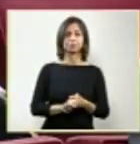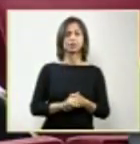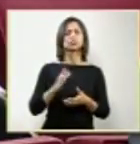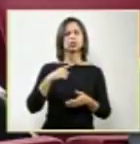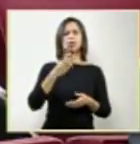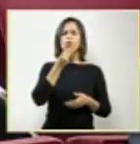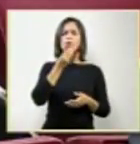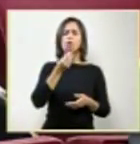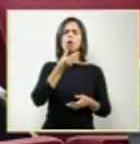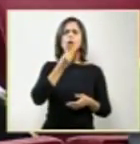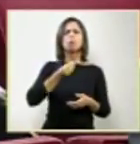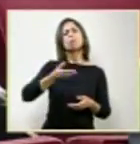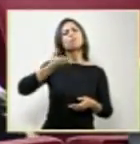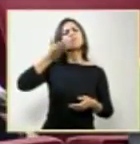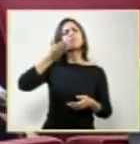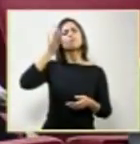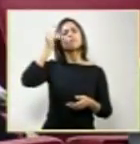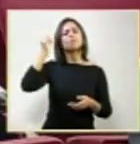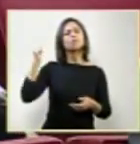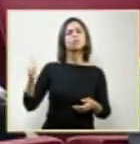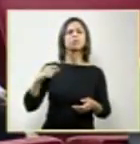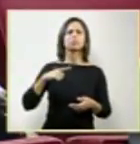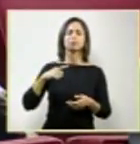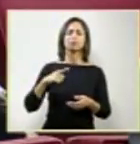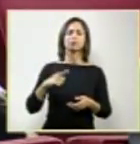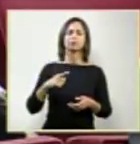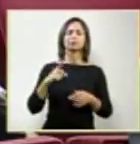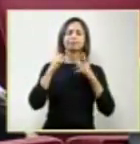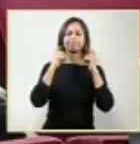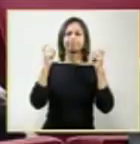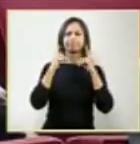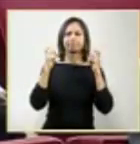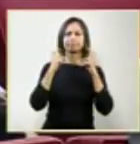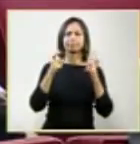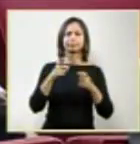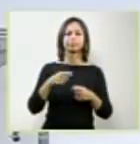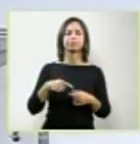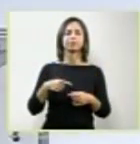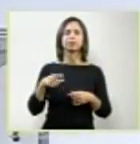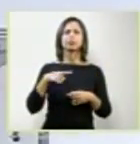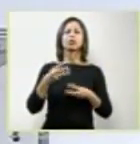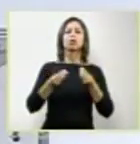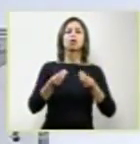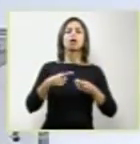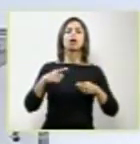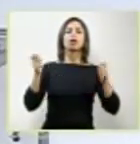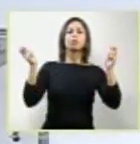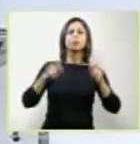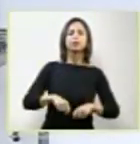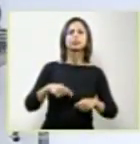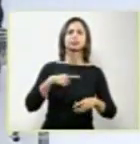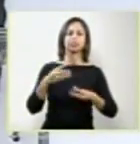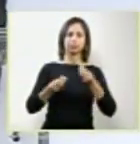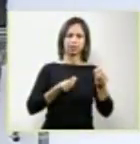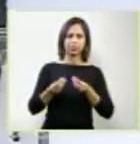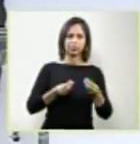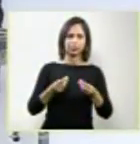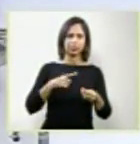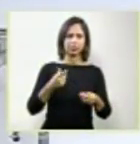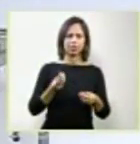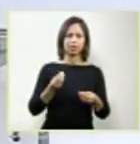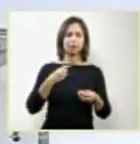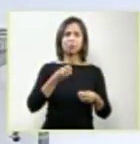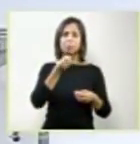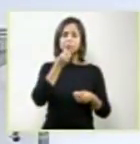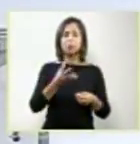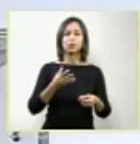isso, disse que os médicos são aqueles que têm a capacidade e a competência de nos dar as boas-vindas